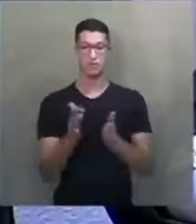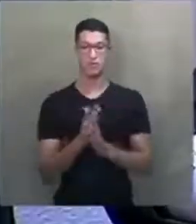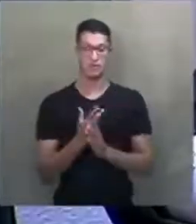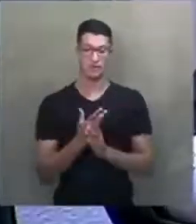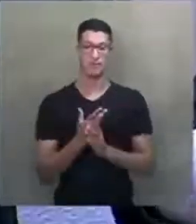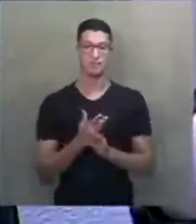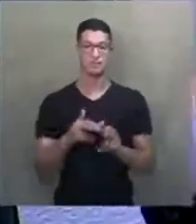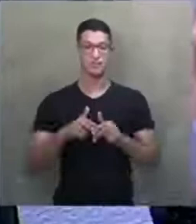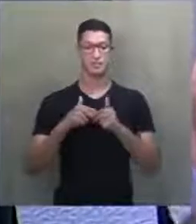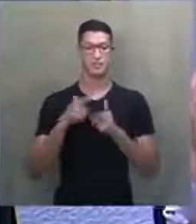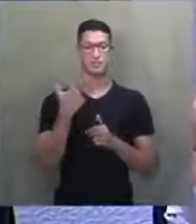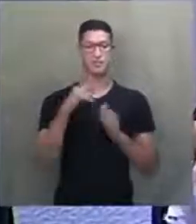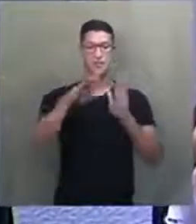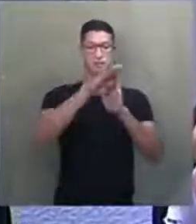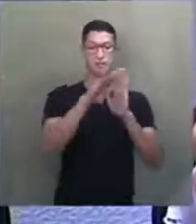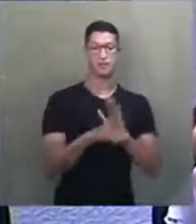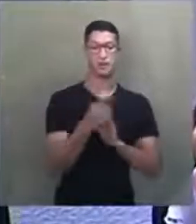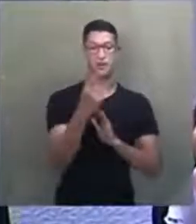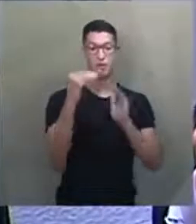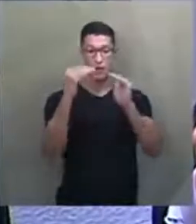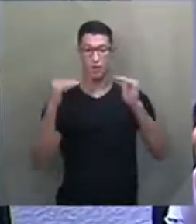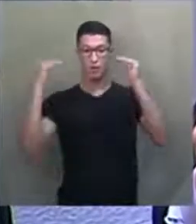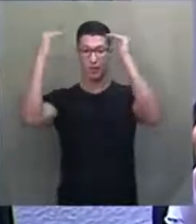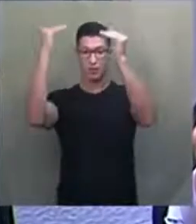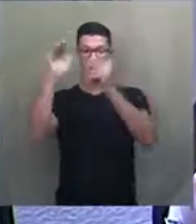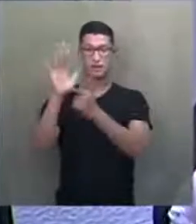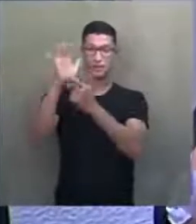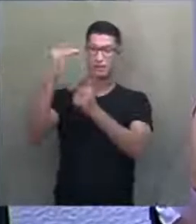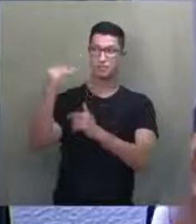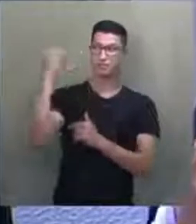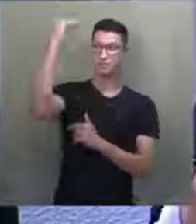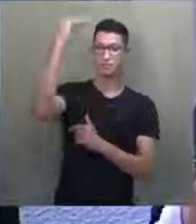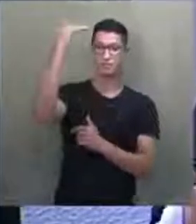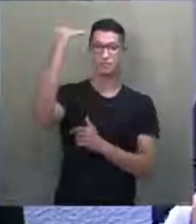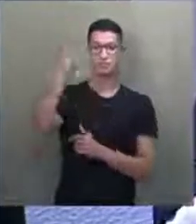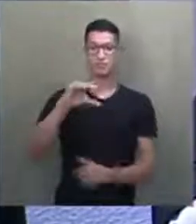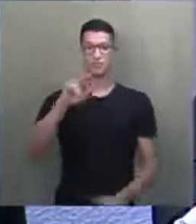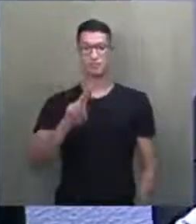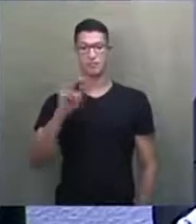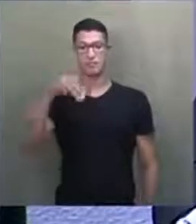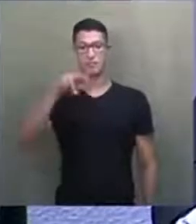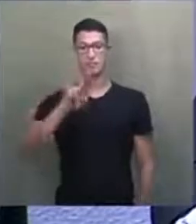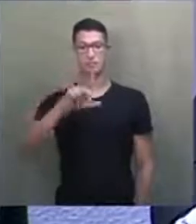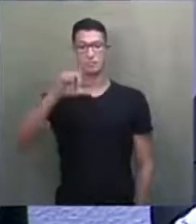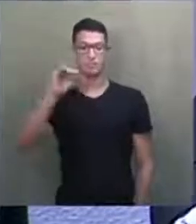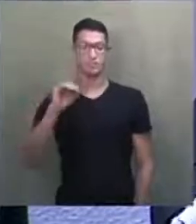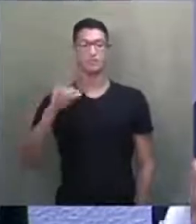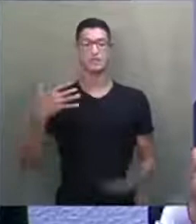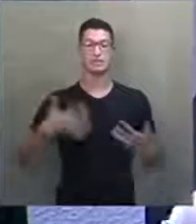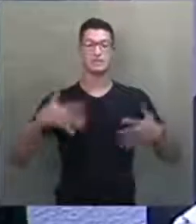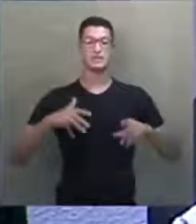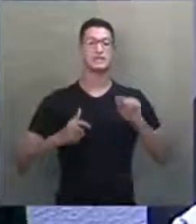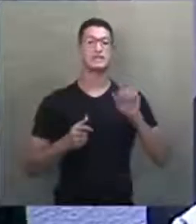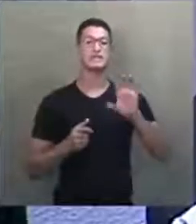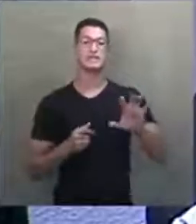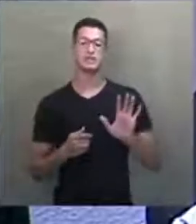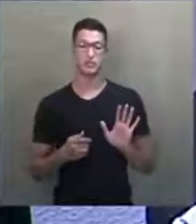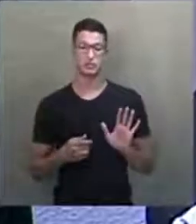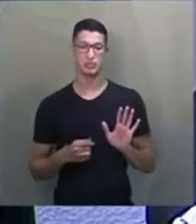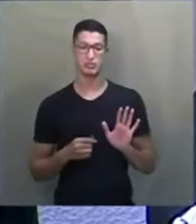por não pautar uma autoridade. E o cúmulo, senador Eduardo, que isso